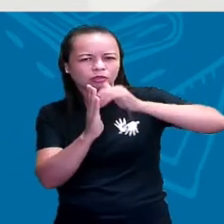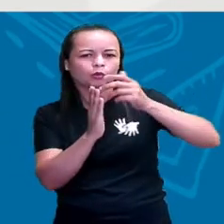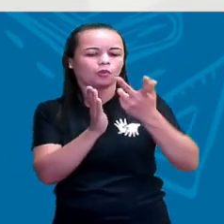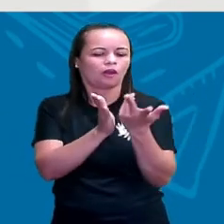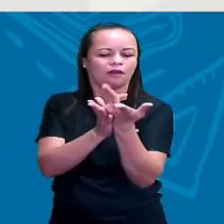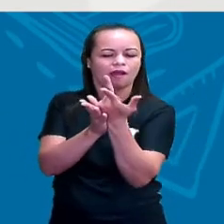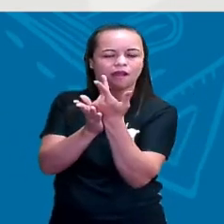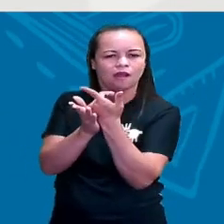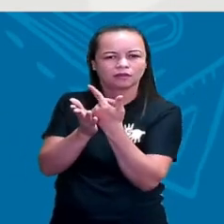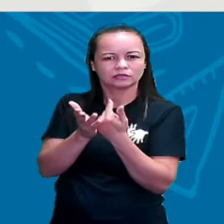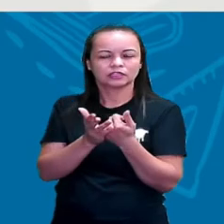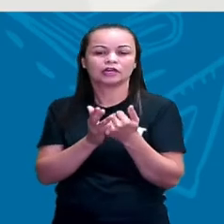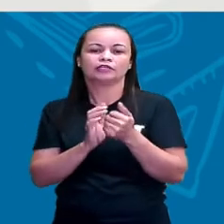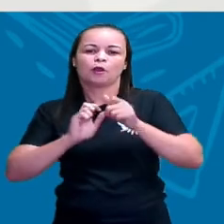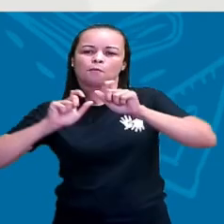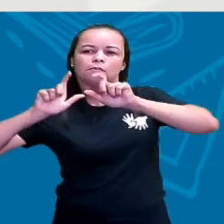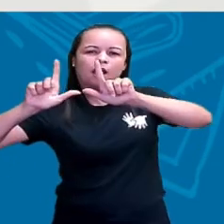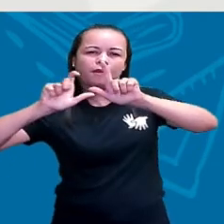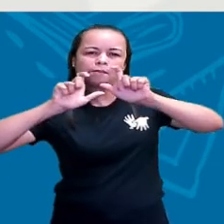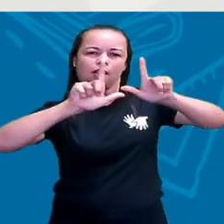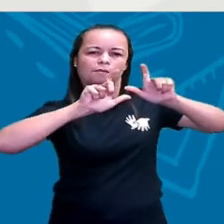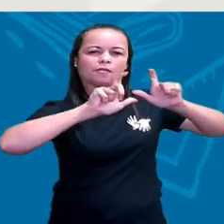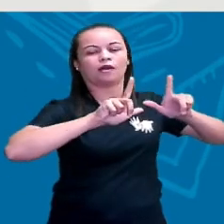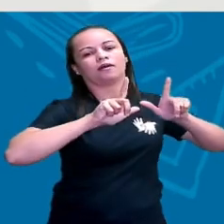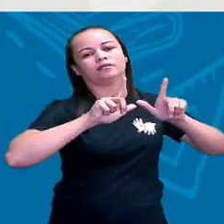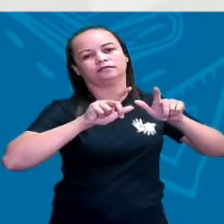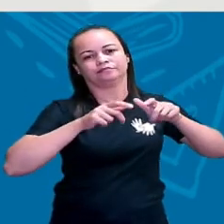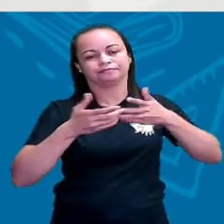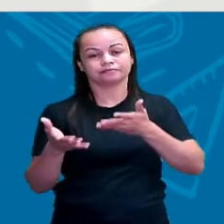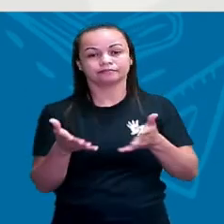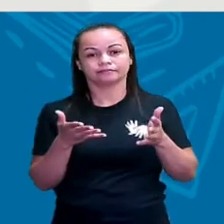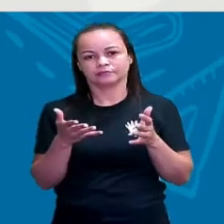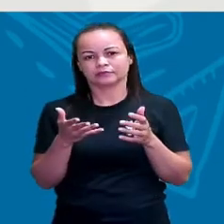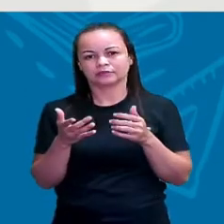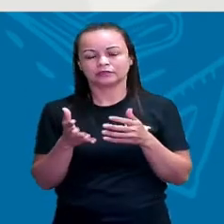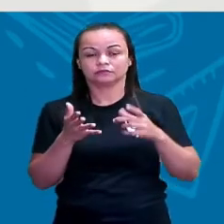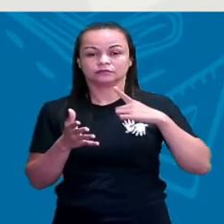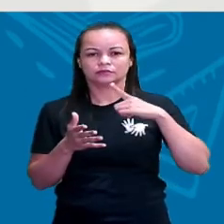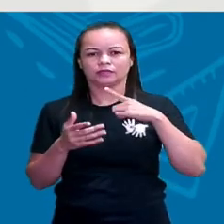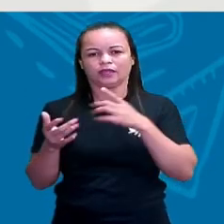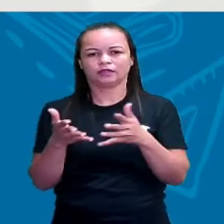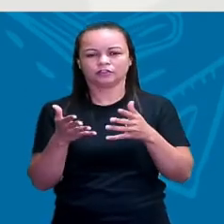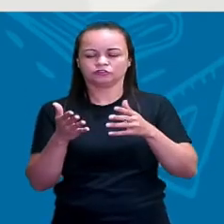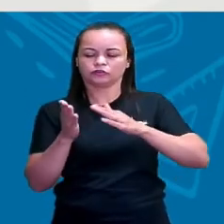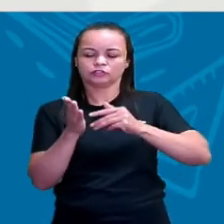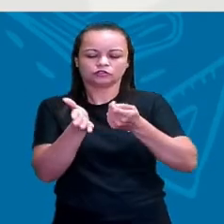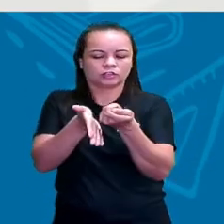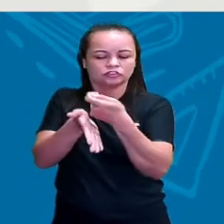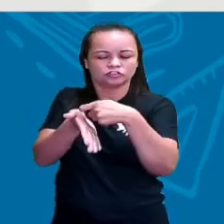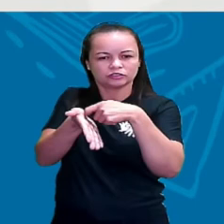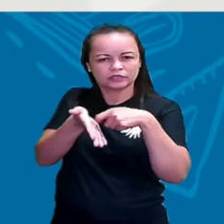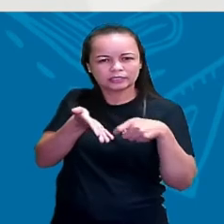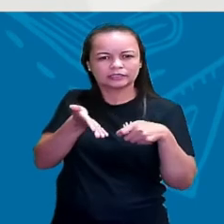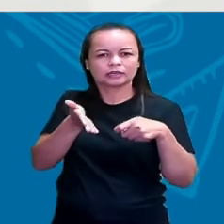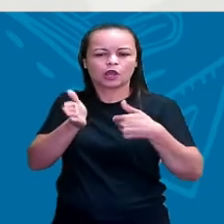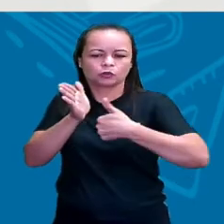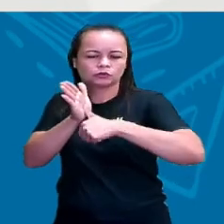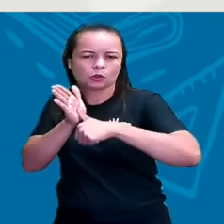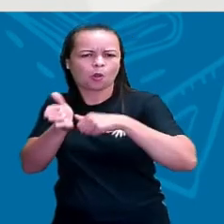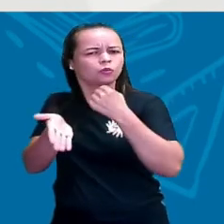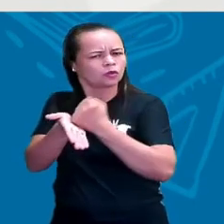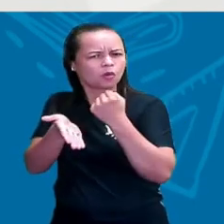desenhos, cartões postais, né? Tem aí as fontes históricas escritas, as cédulas de identidade, os